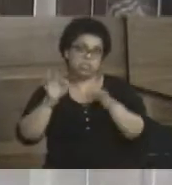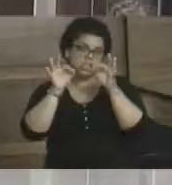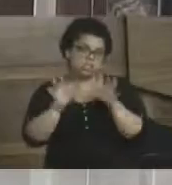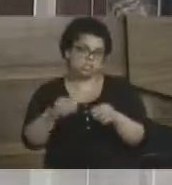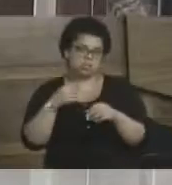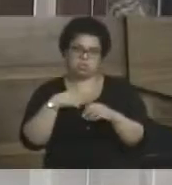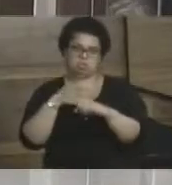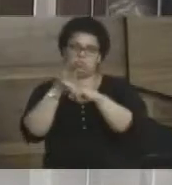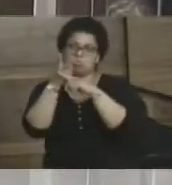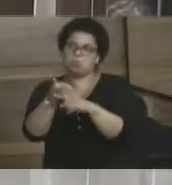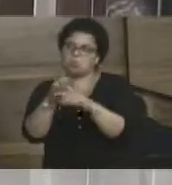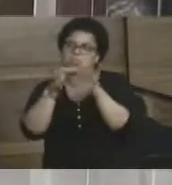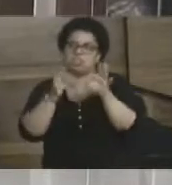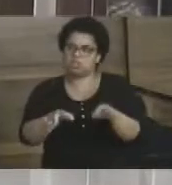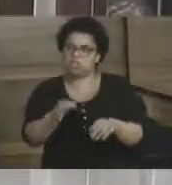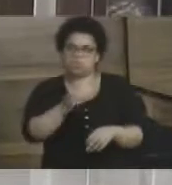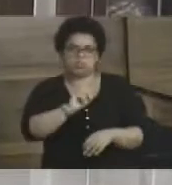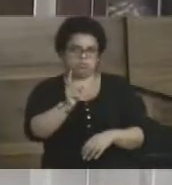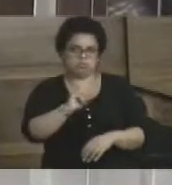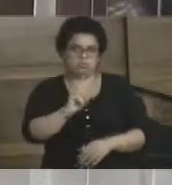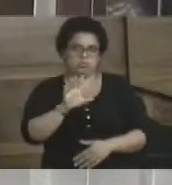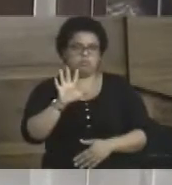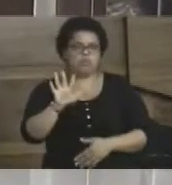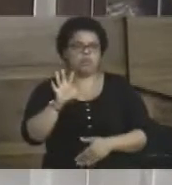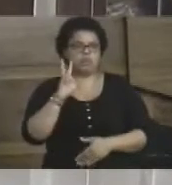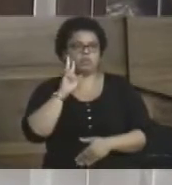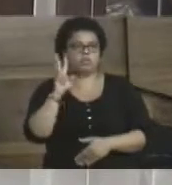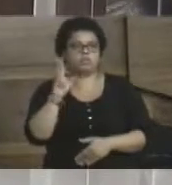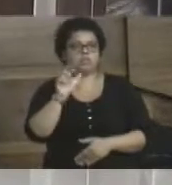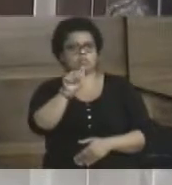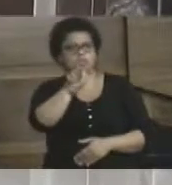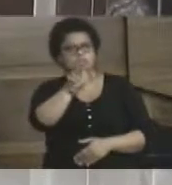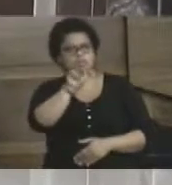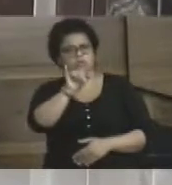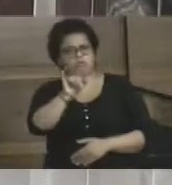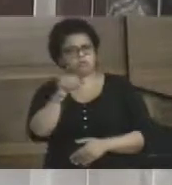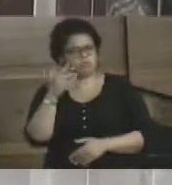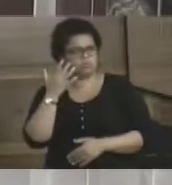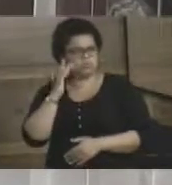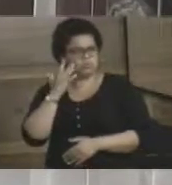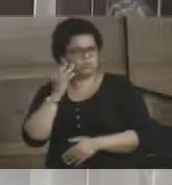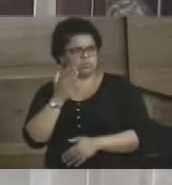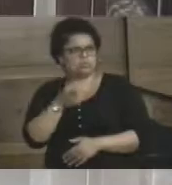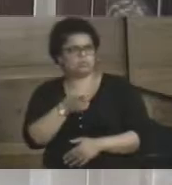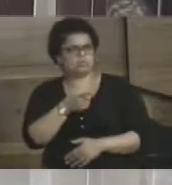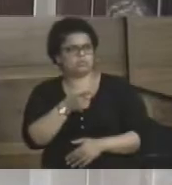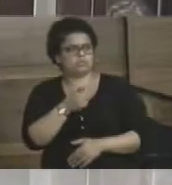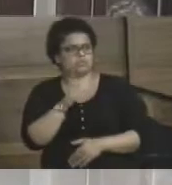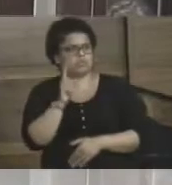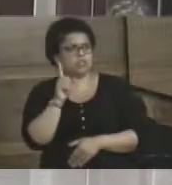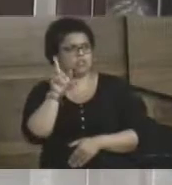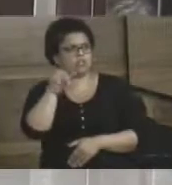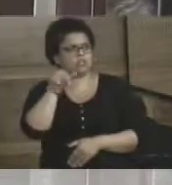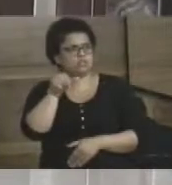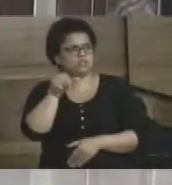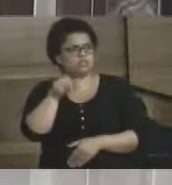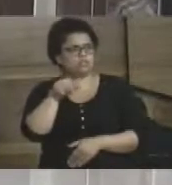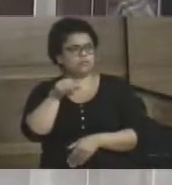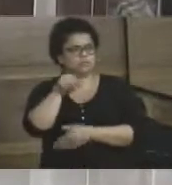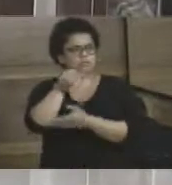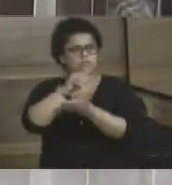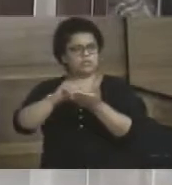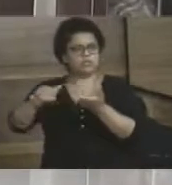buscar essa confirmação, mas foi isso que me foi passado. O Ari está ali, que eu acho que é o nosso